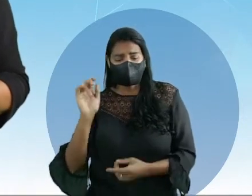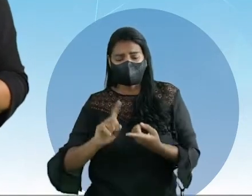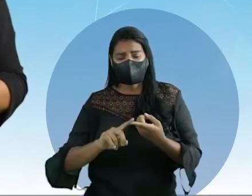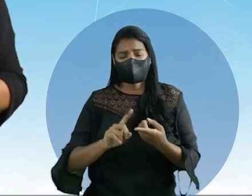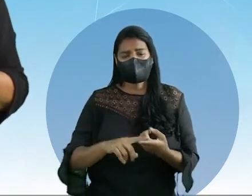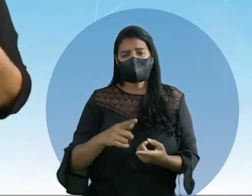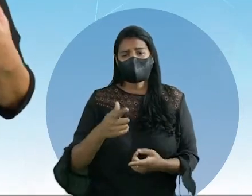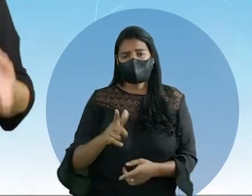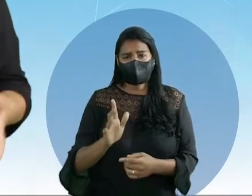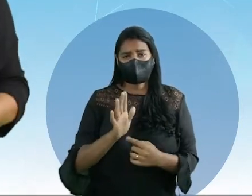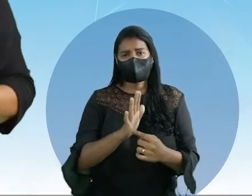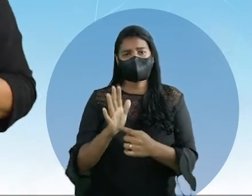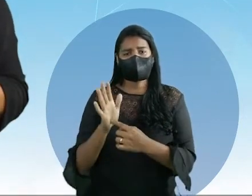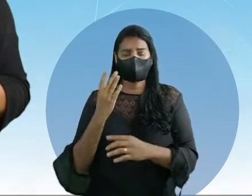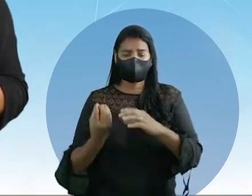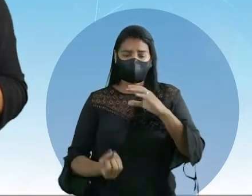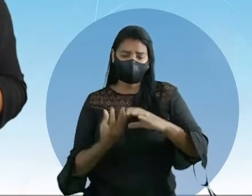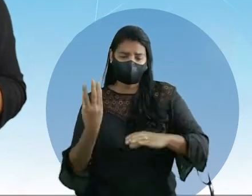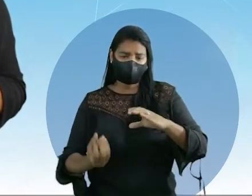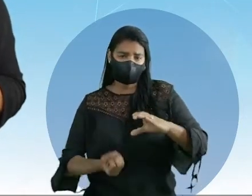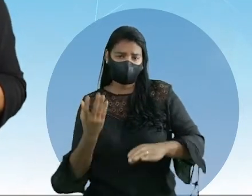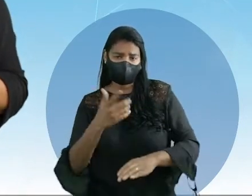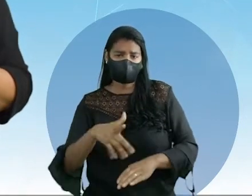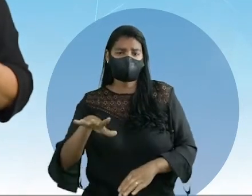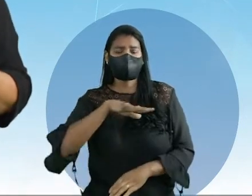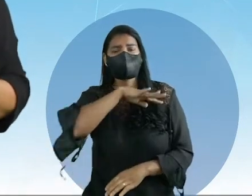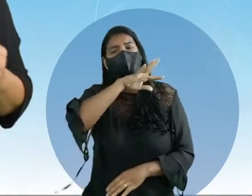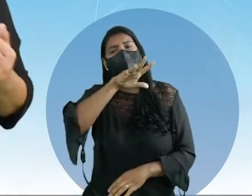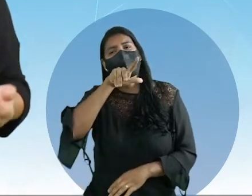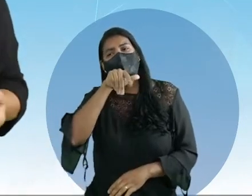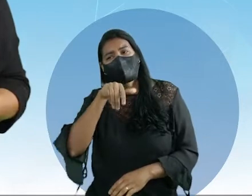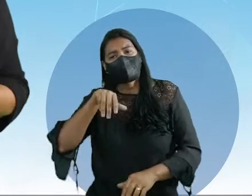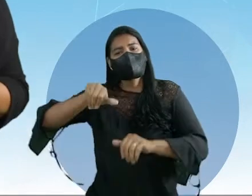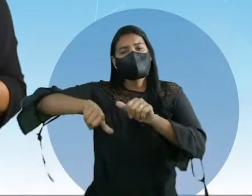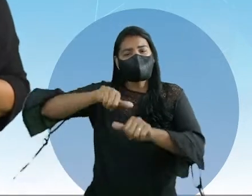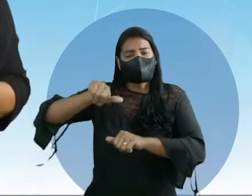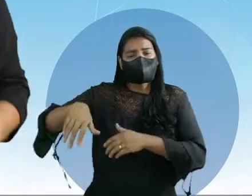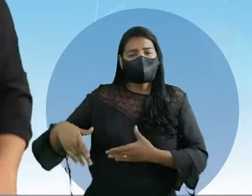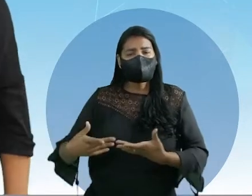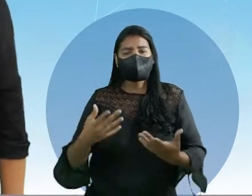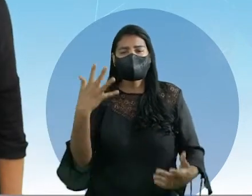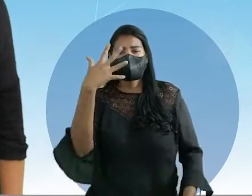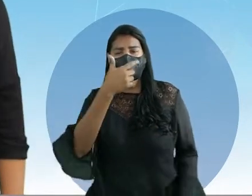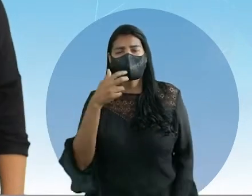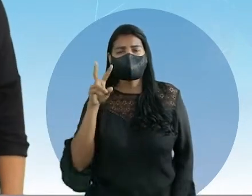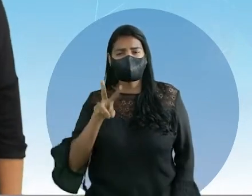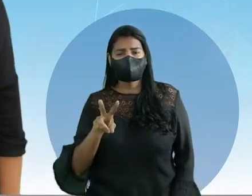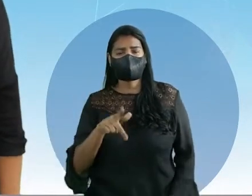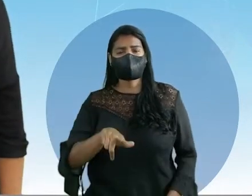Mas, consequentemente, vão aparecer mais outros animais e com o tempo a gente vai ter essa beleza novamente.